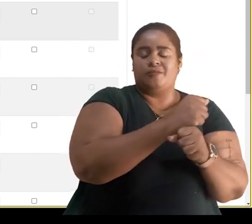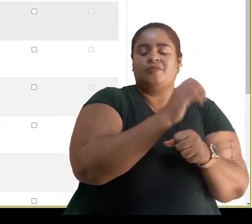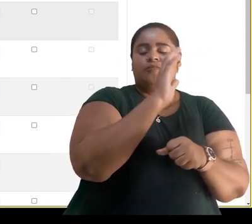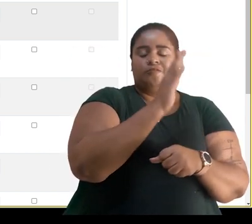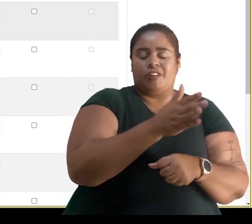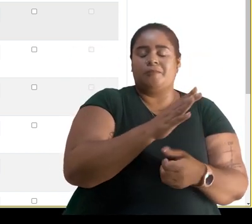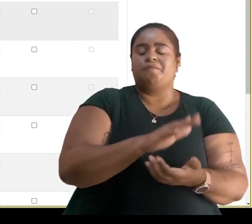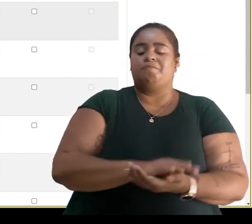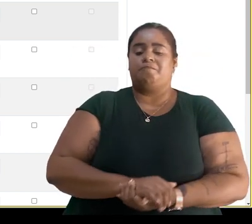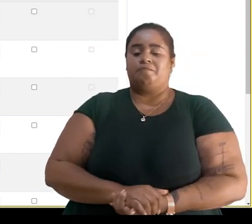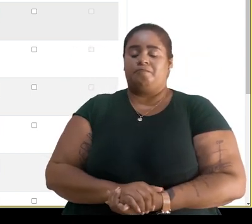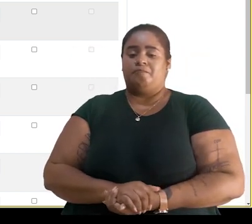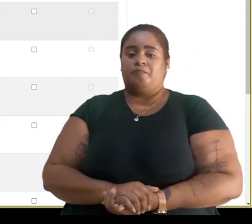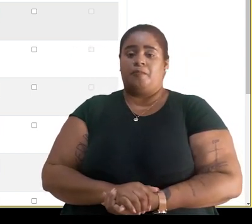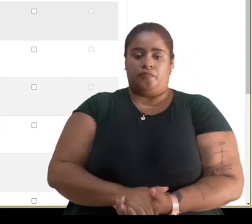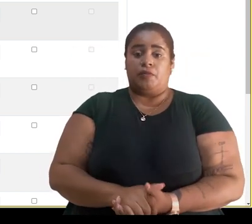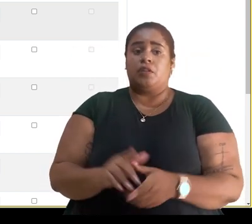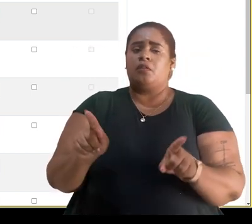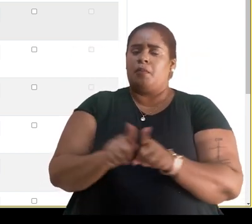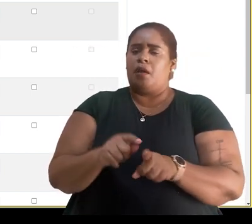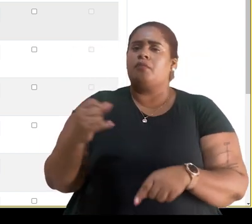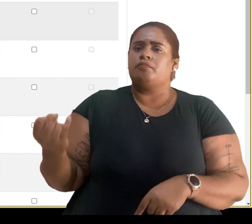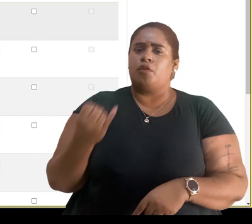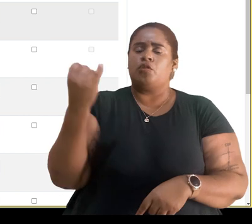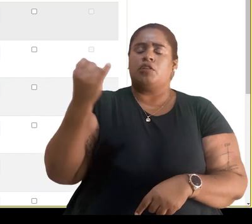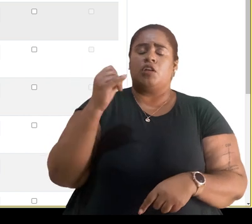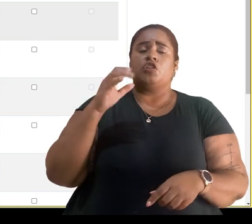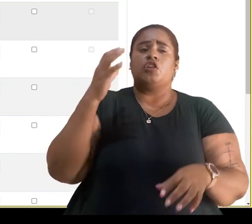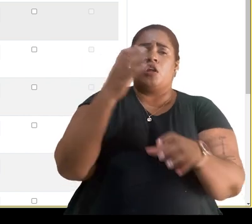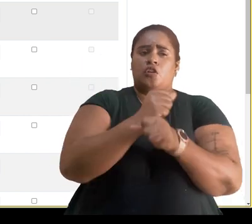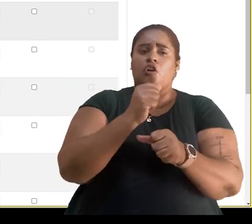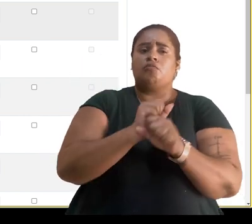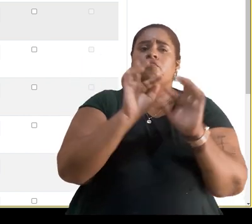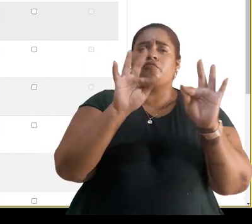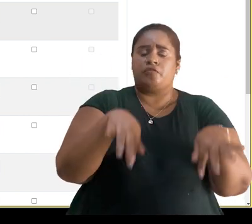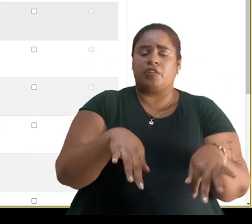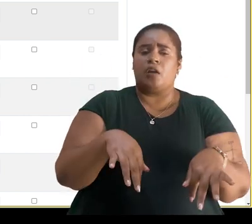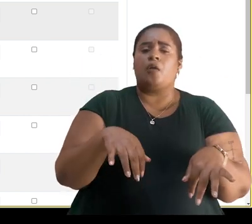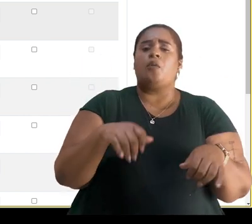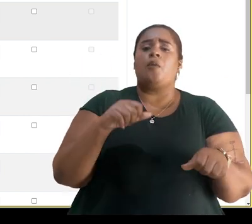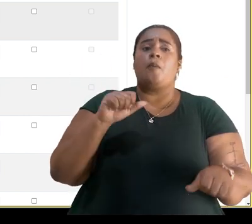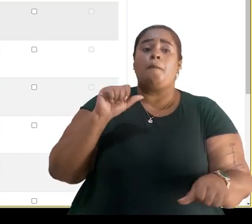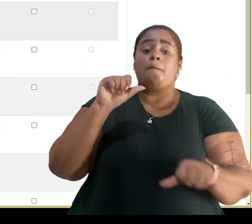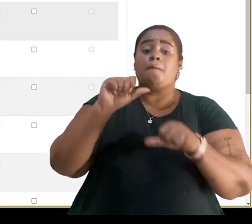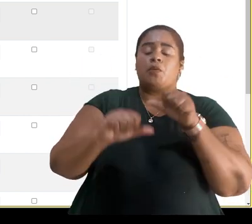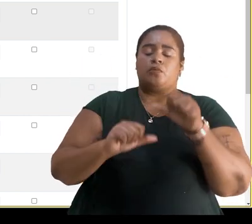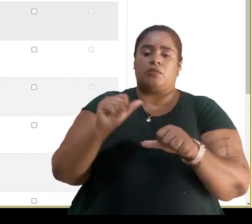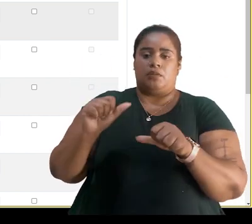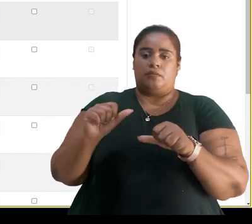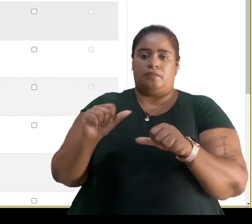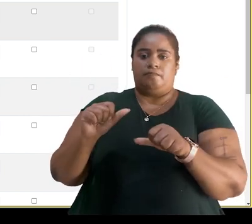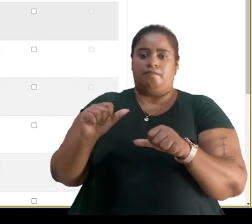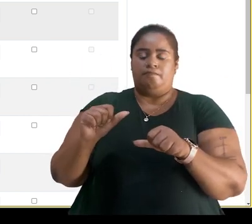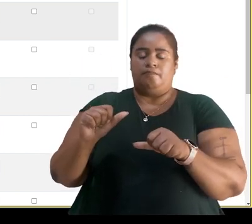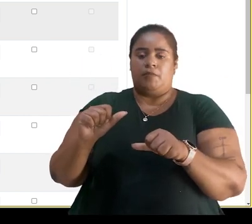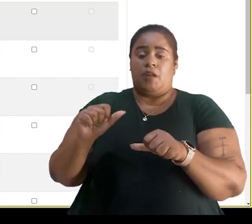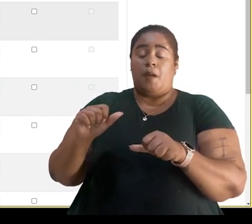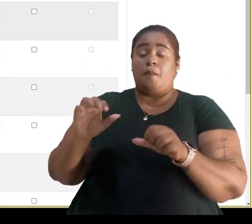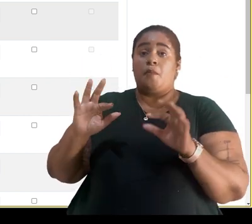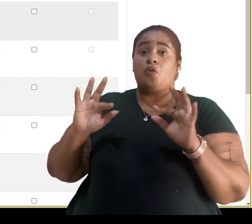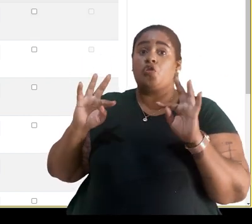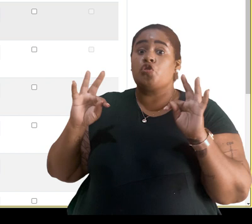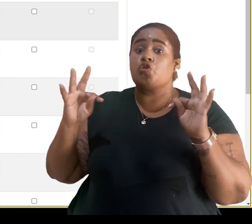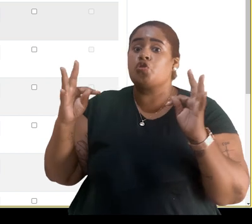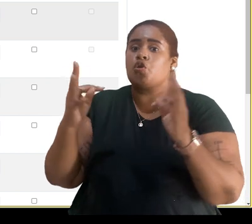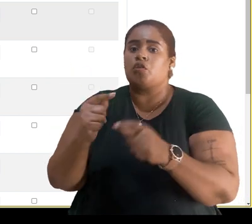automaticamente lançada após a correção. Importante observar que a nota final vai ser sempre convertida para o total